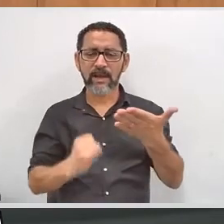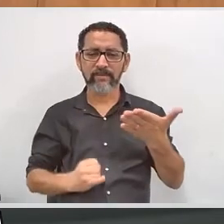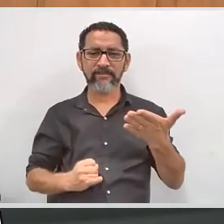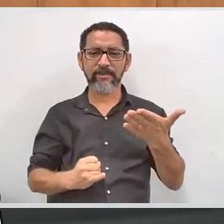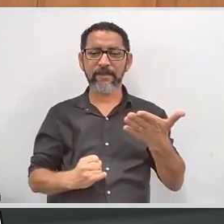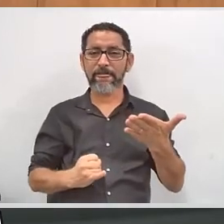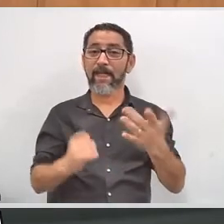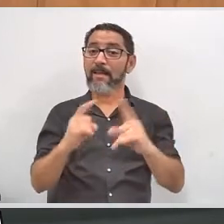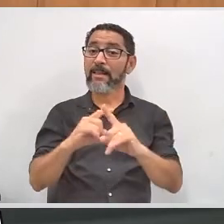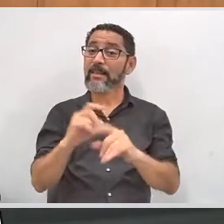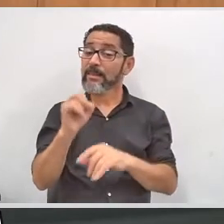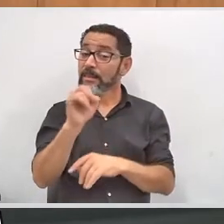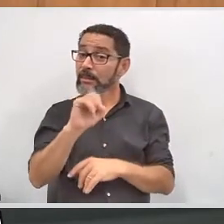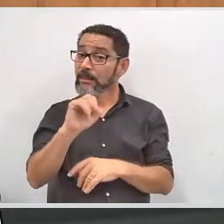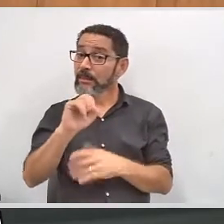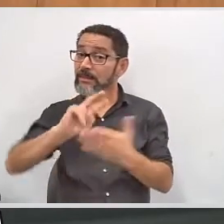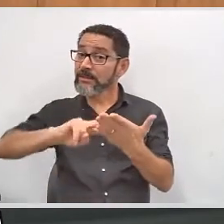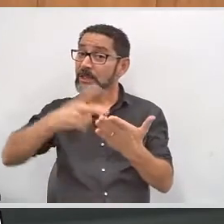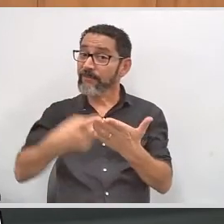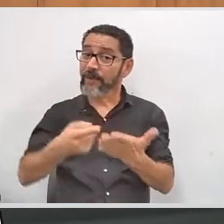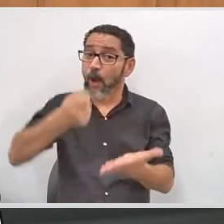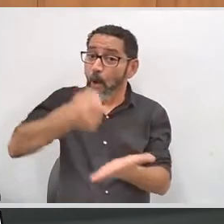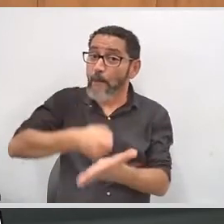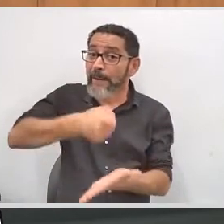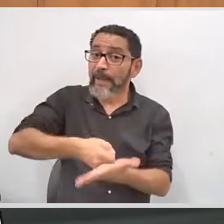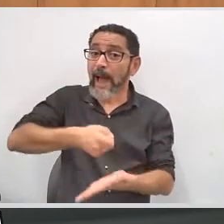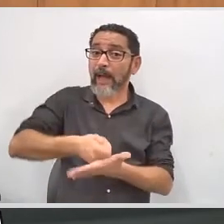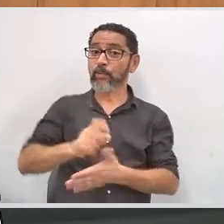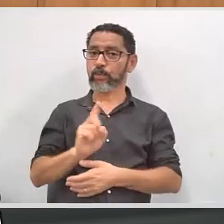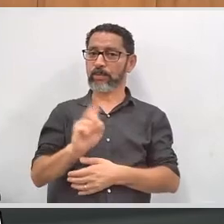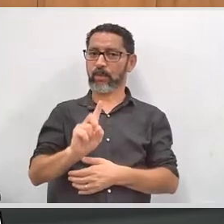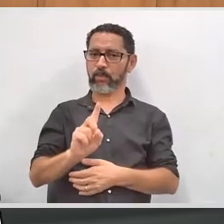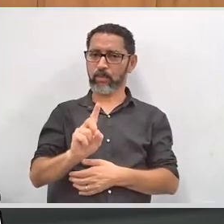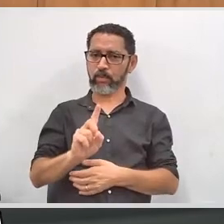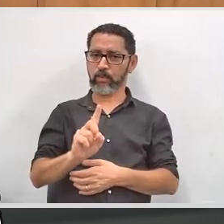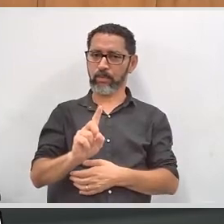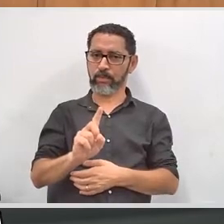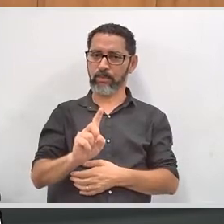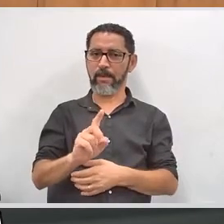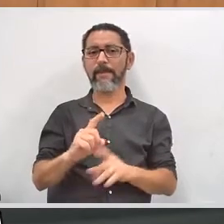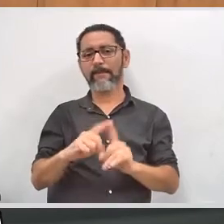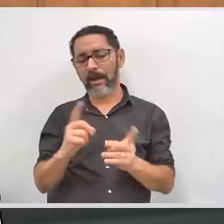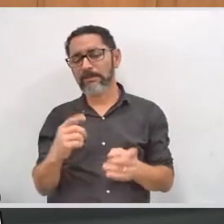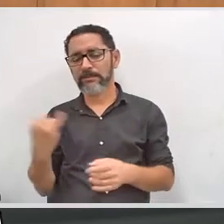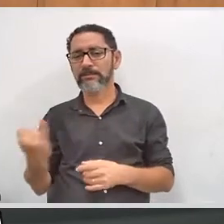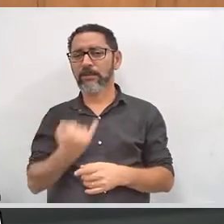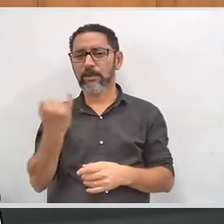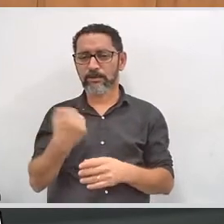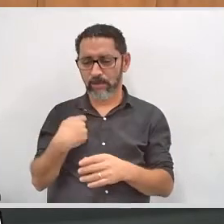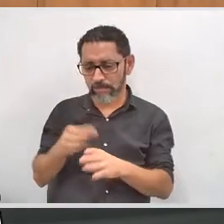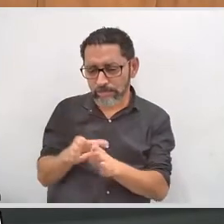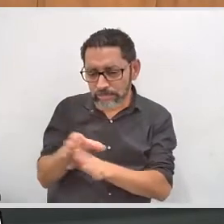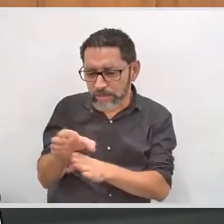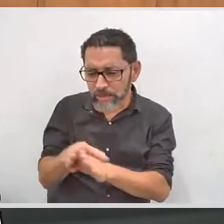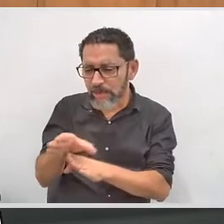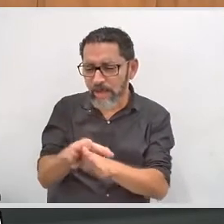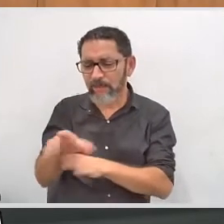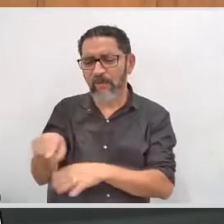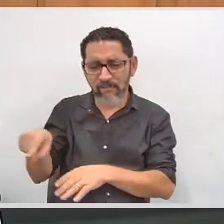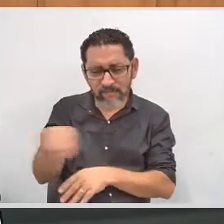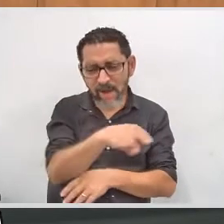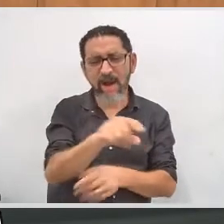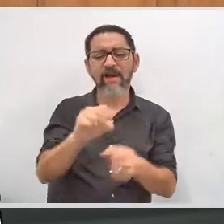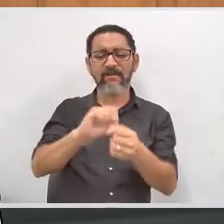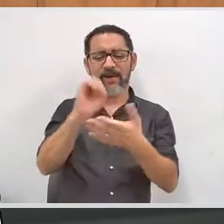portadora de deficiência se cadastrar em uma sessão de fácil acesso. Mas, seria recomendável, porque lá ela vai